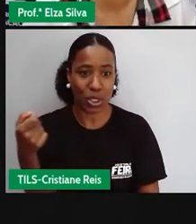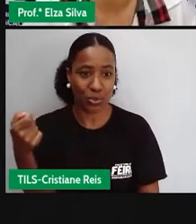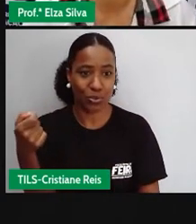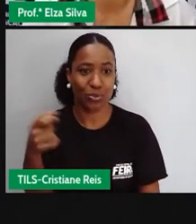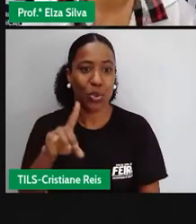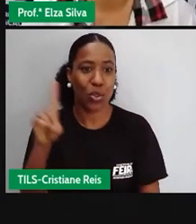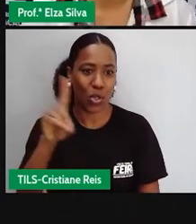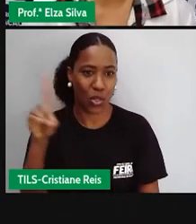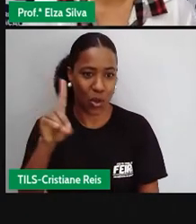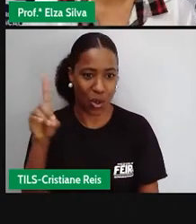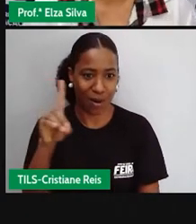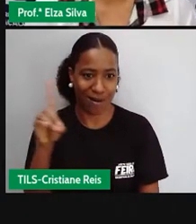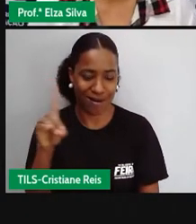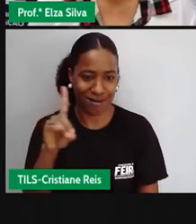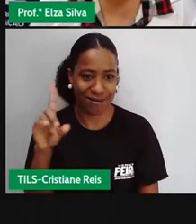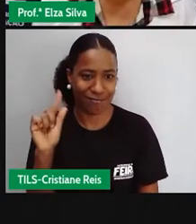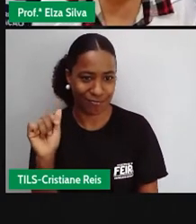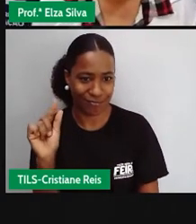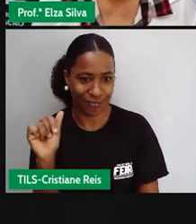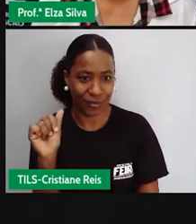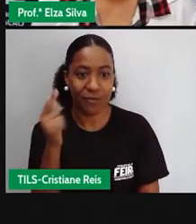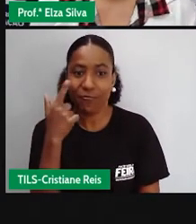Vamos vencer este desafio?